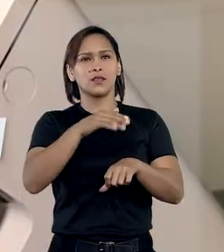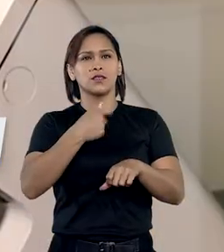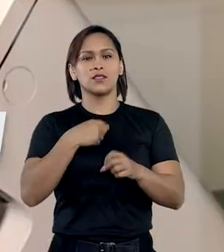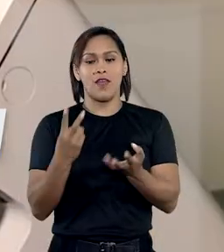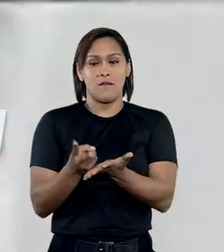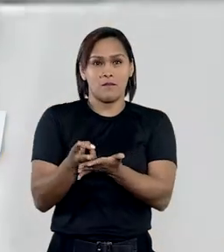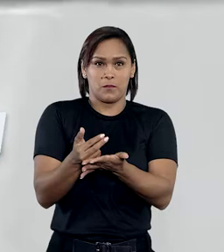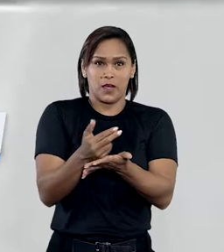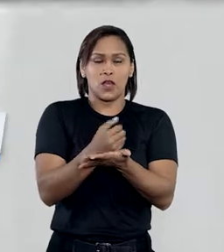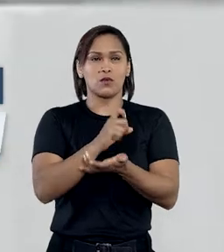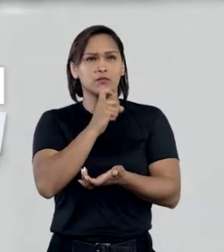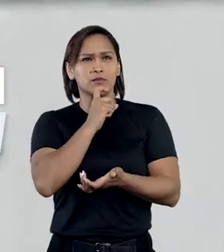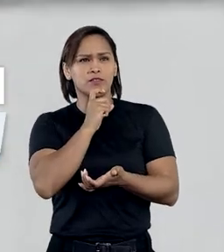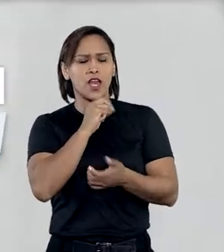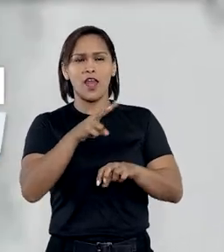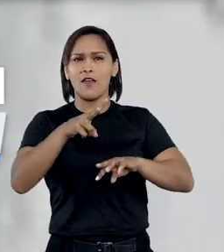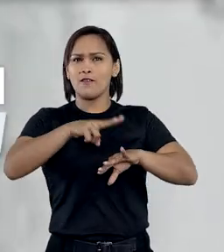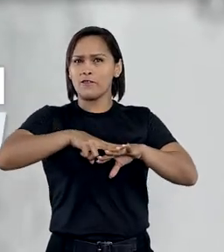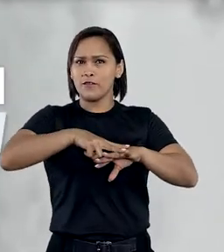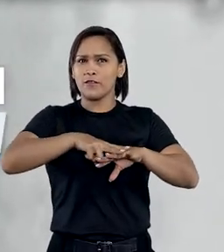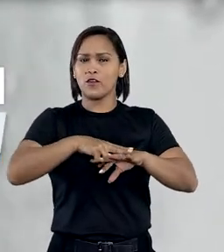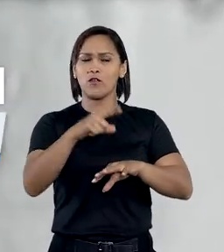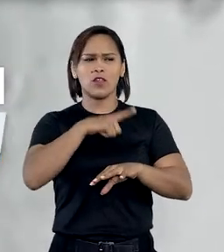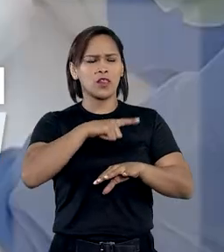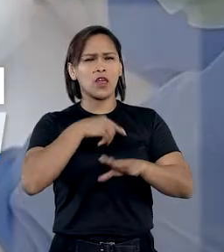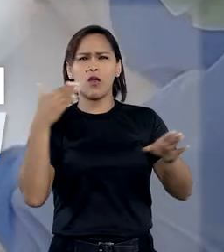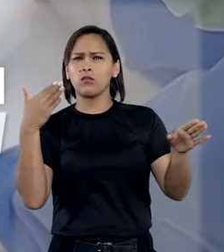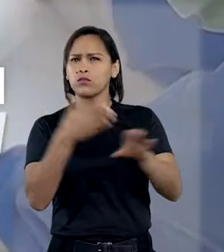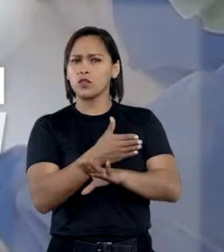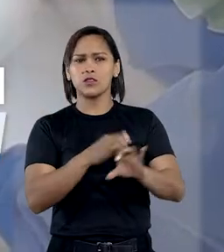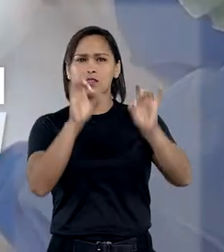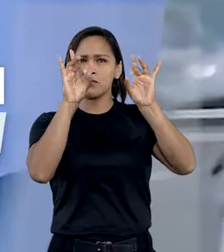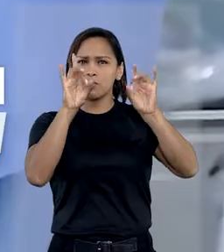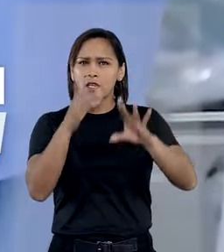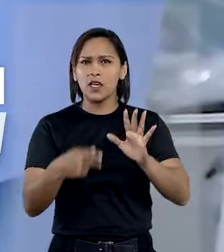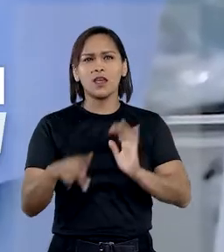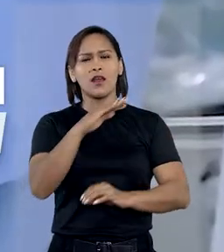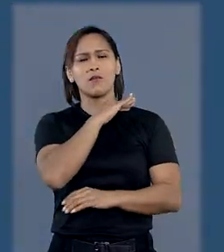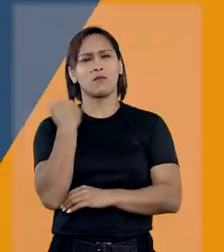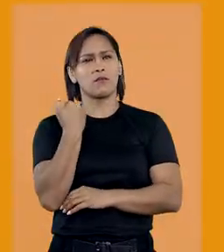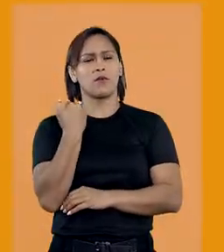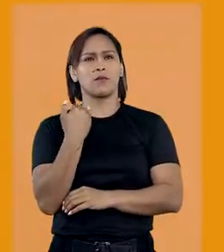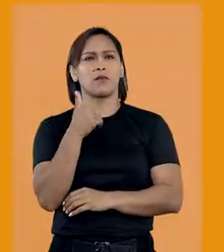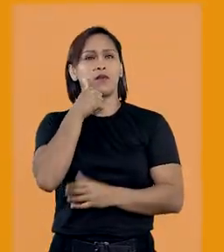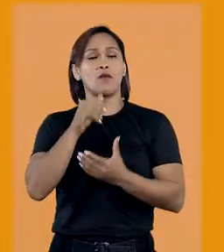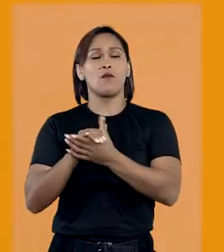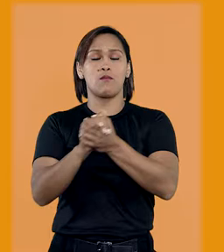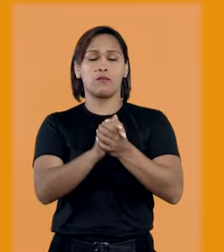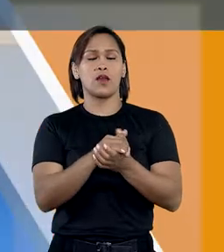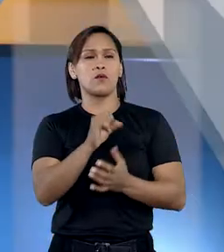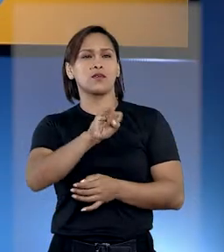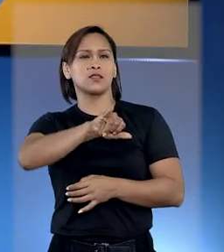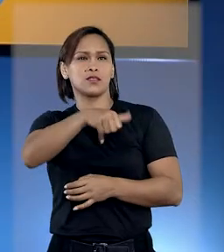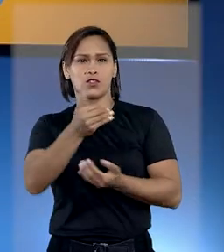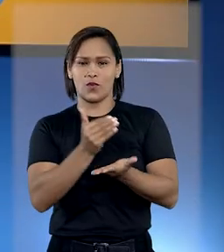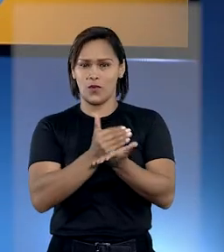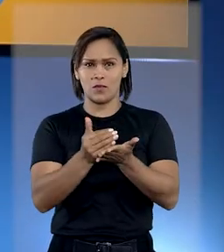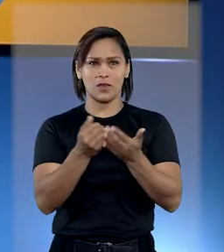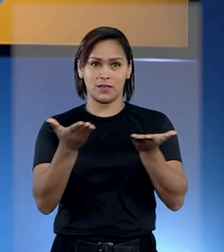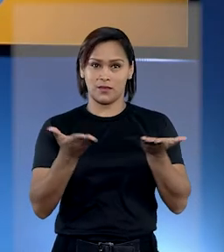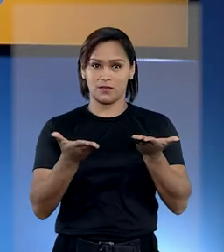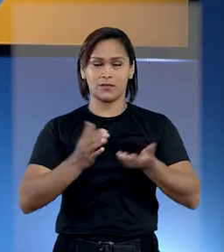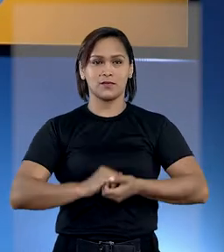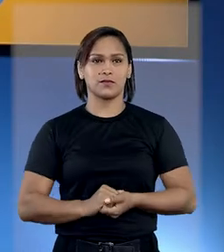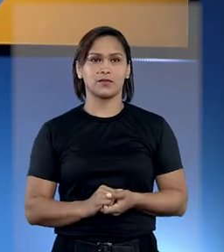implantação de embriões congelados em viúva exige autorização expressa do falecido. O STJ Notícias